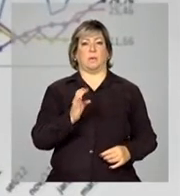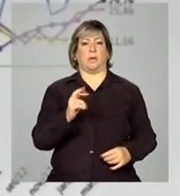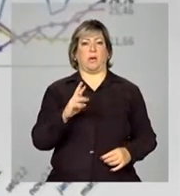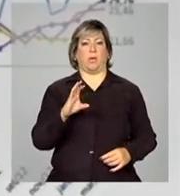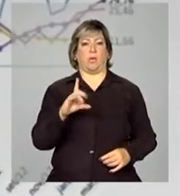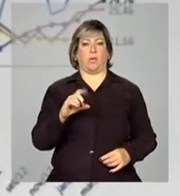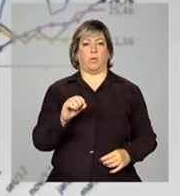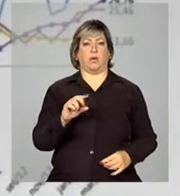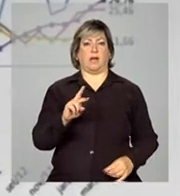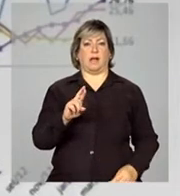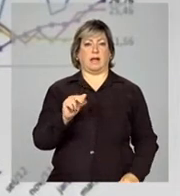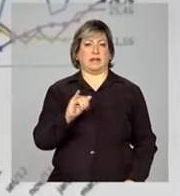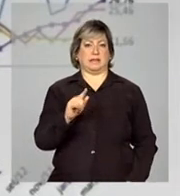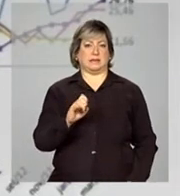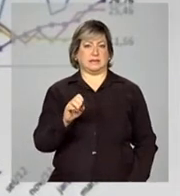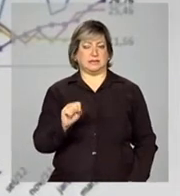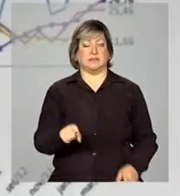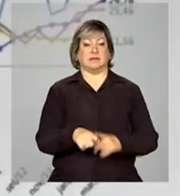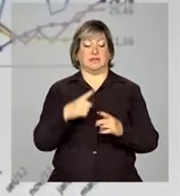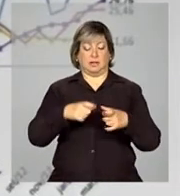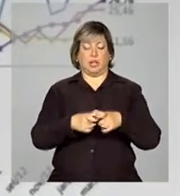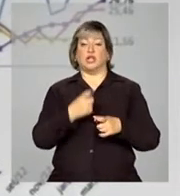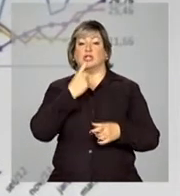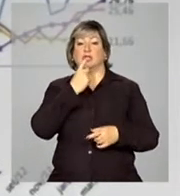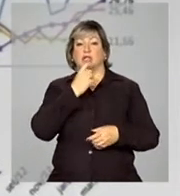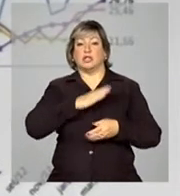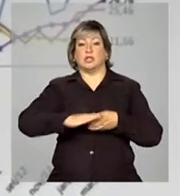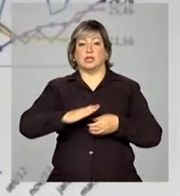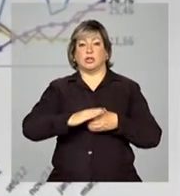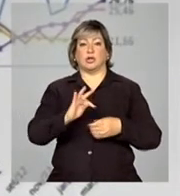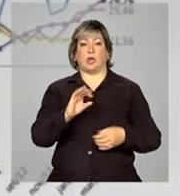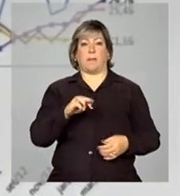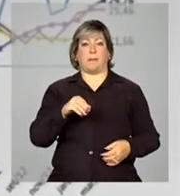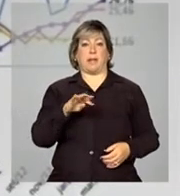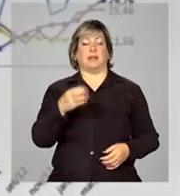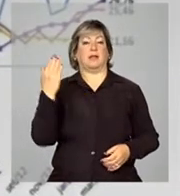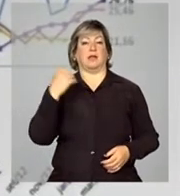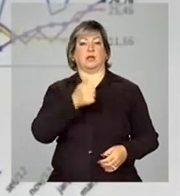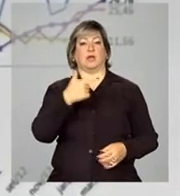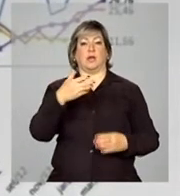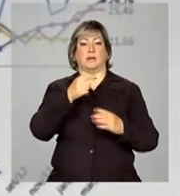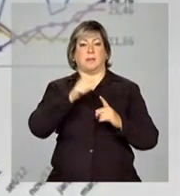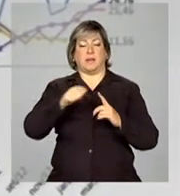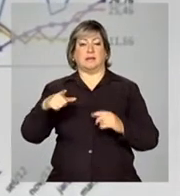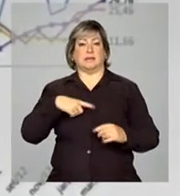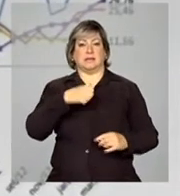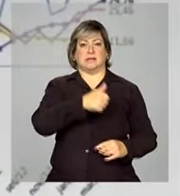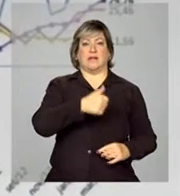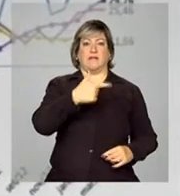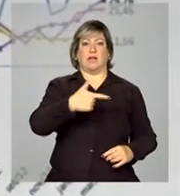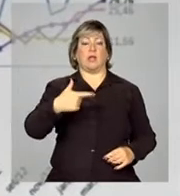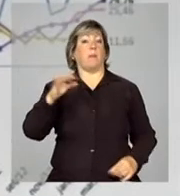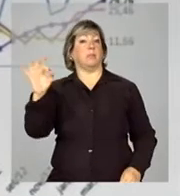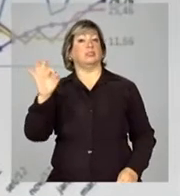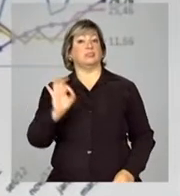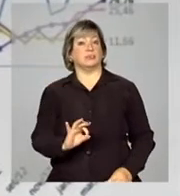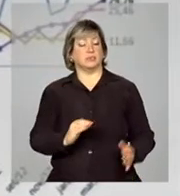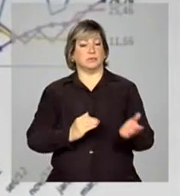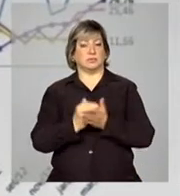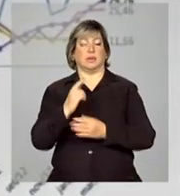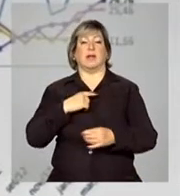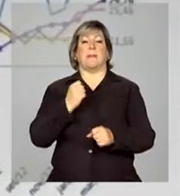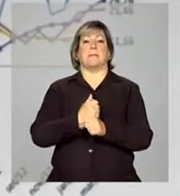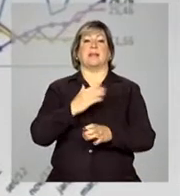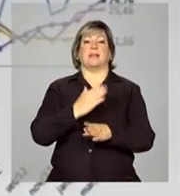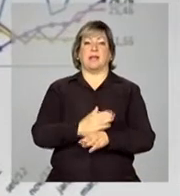legumes. Aí nós temos o tomate, com a variação nos últimos 12 meses de 122%. A batata